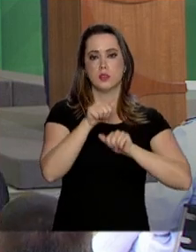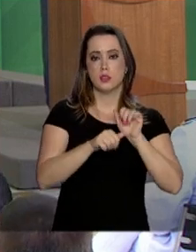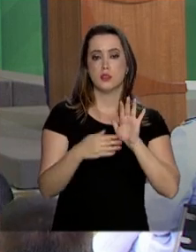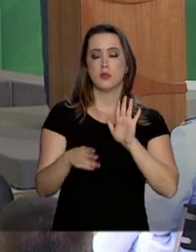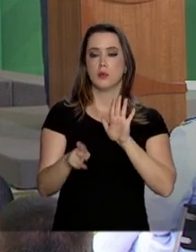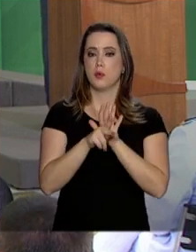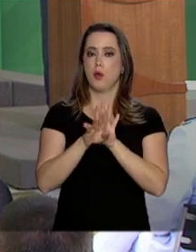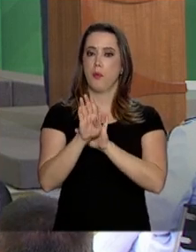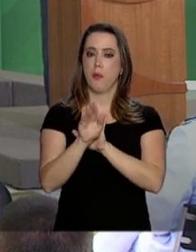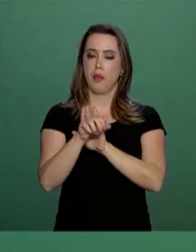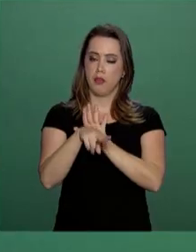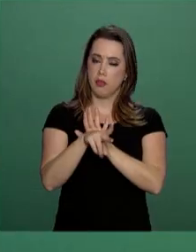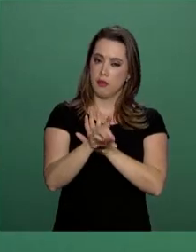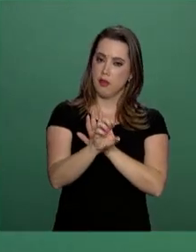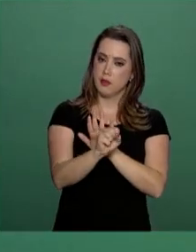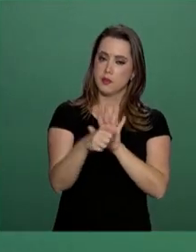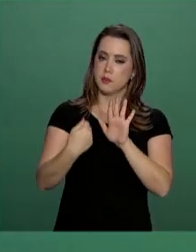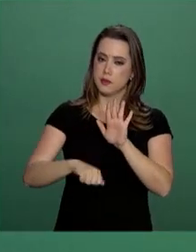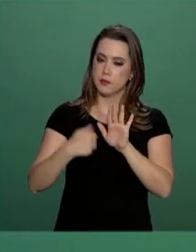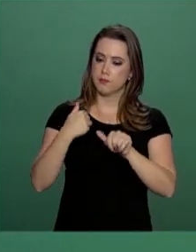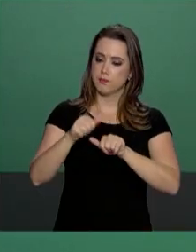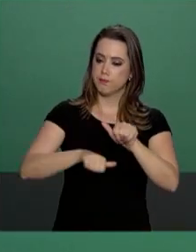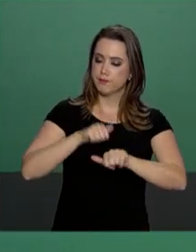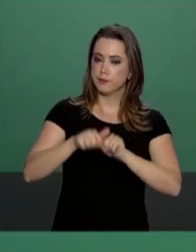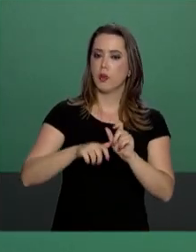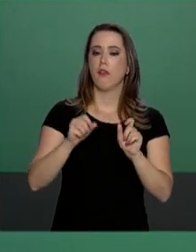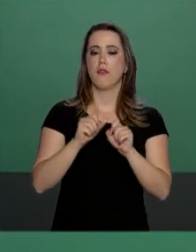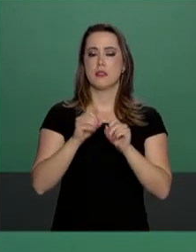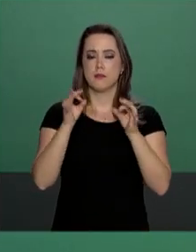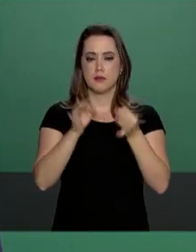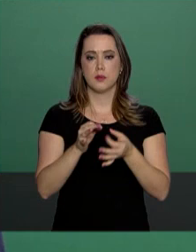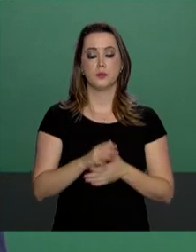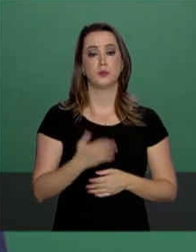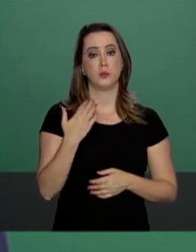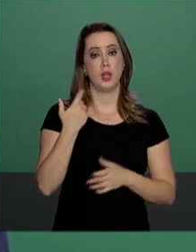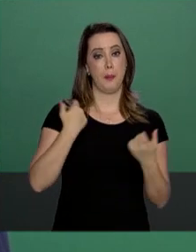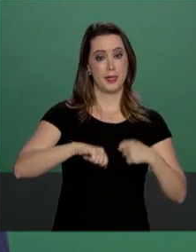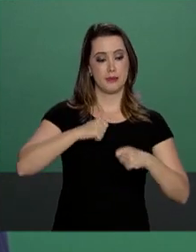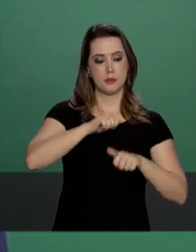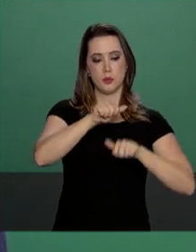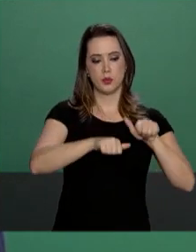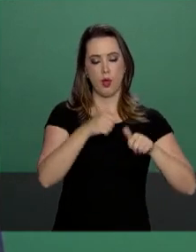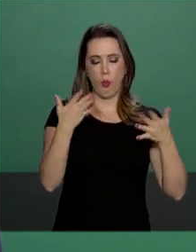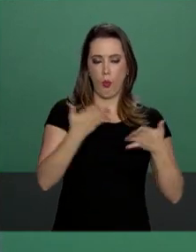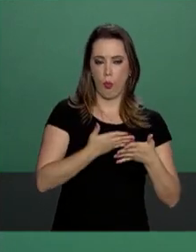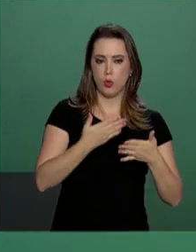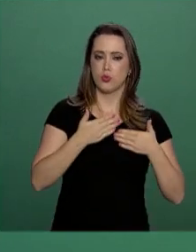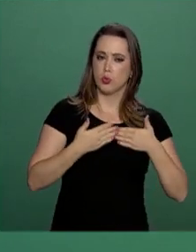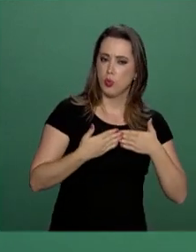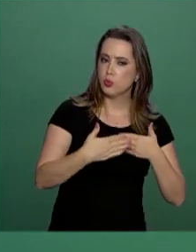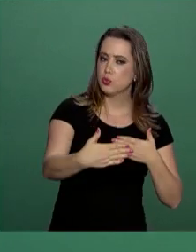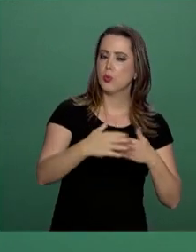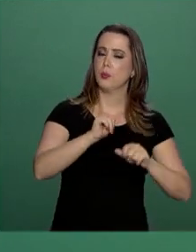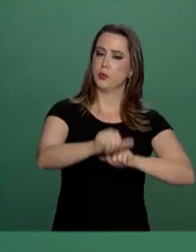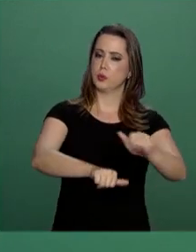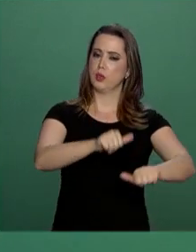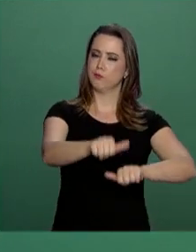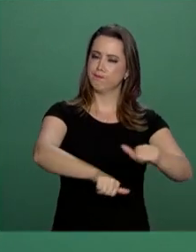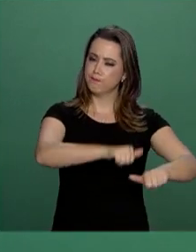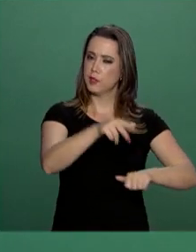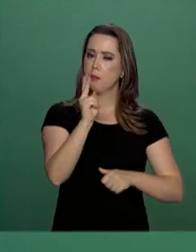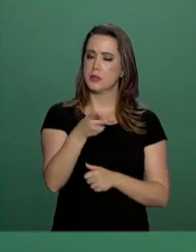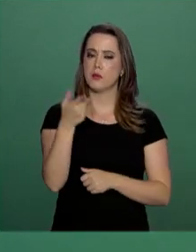BNDES necessita. Isso tem que mudar, tem que continuar mudando e nós temos que